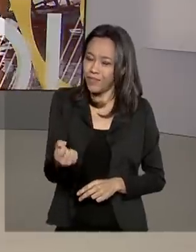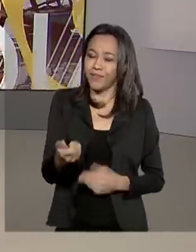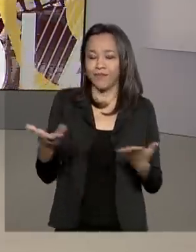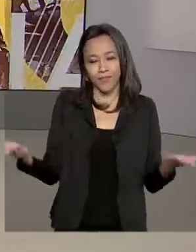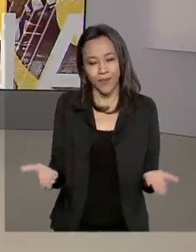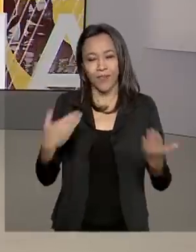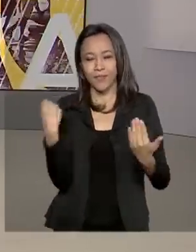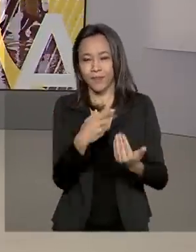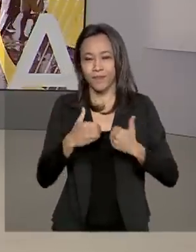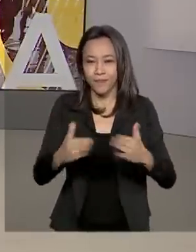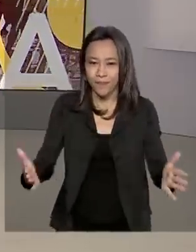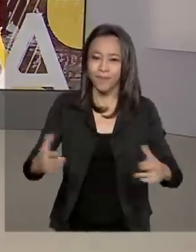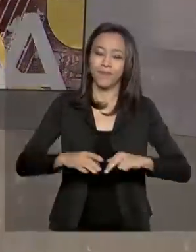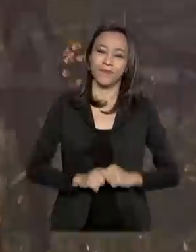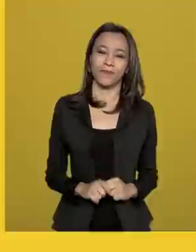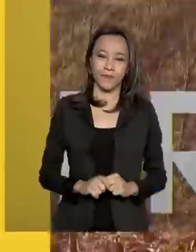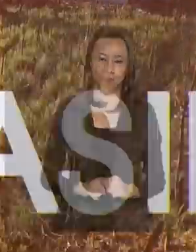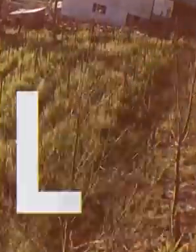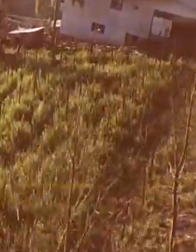Brasil em Dia começa agora.